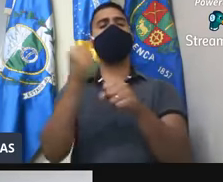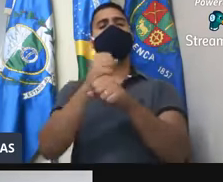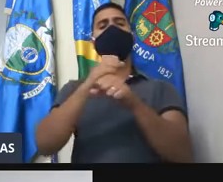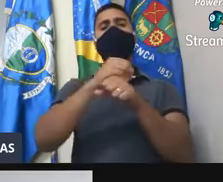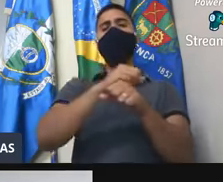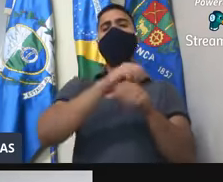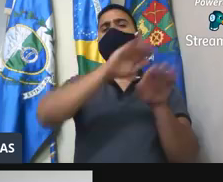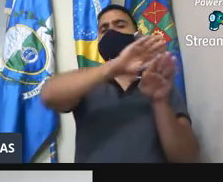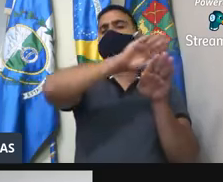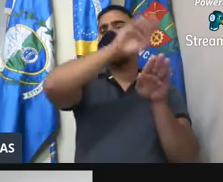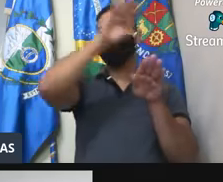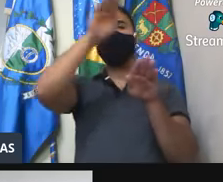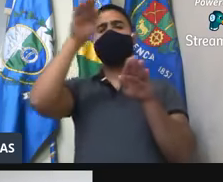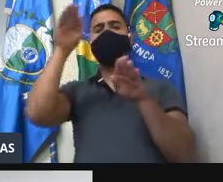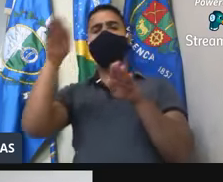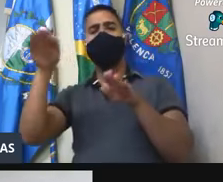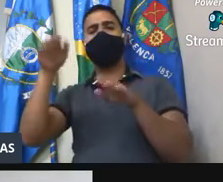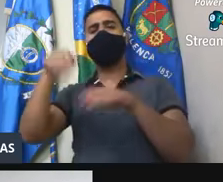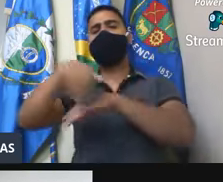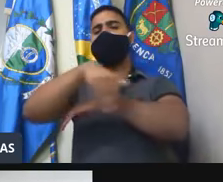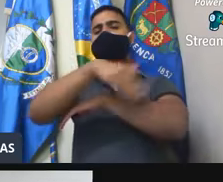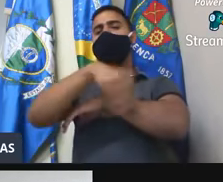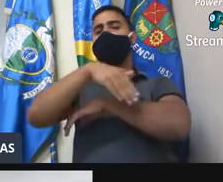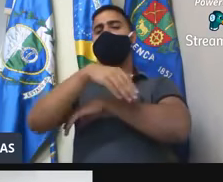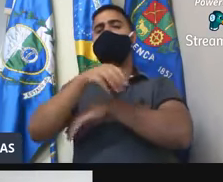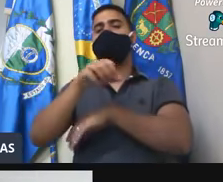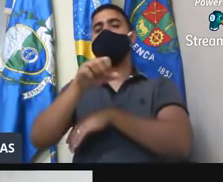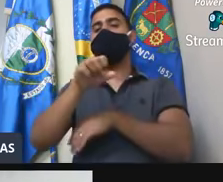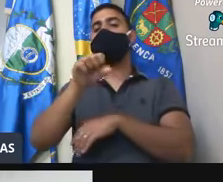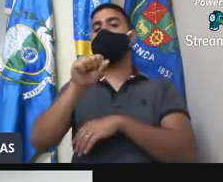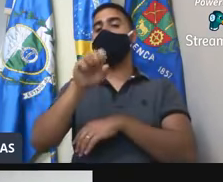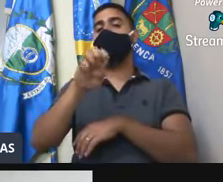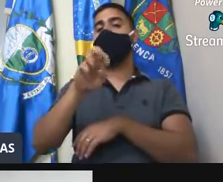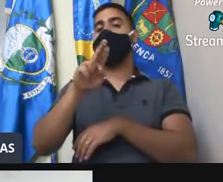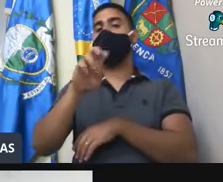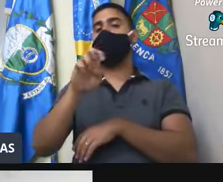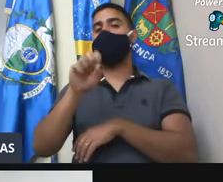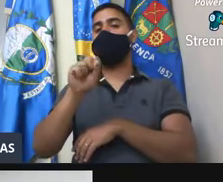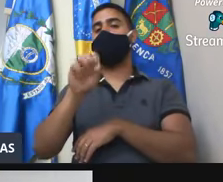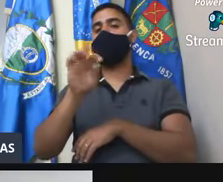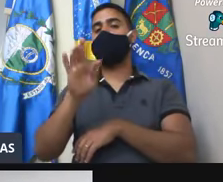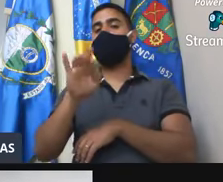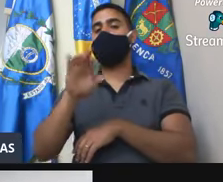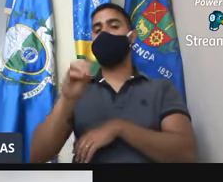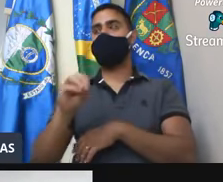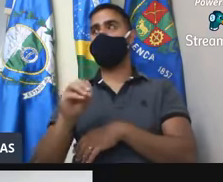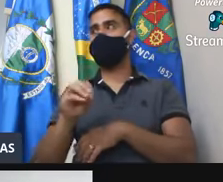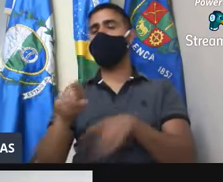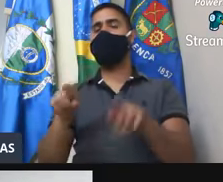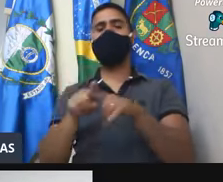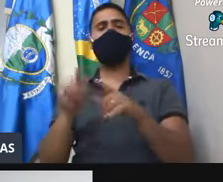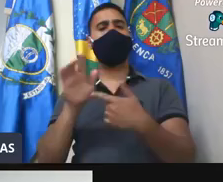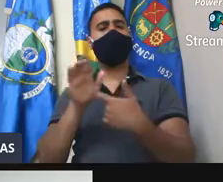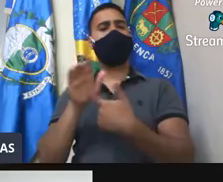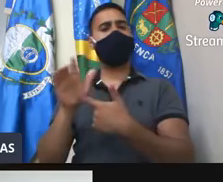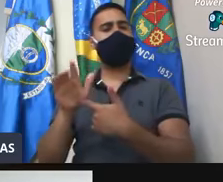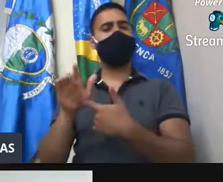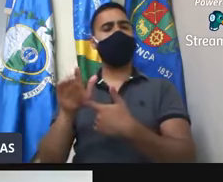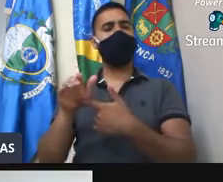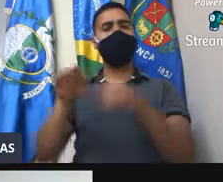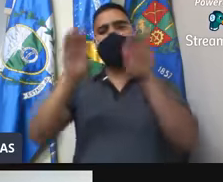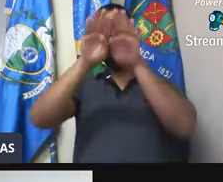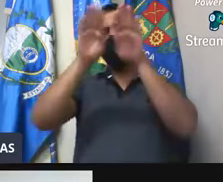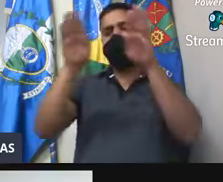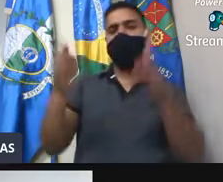escamoteável na Rua dos Ceresteiros, na Travessa Geral da Fonseca, vem como edificação de duas cubas acústicas,